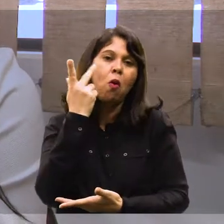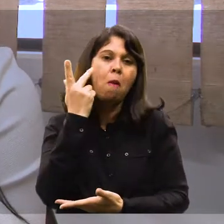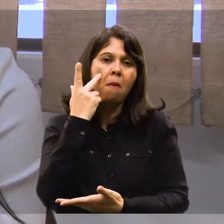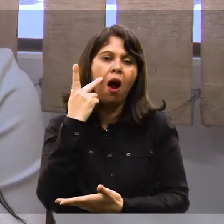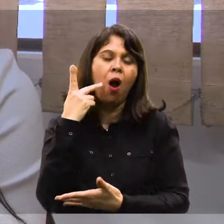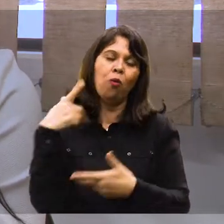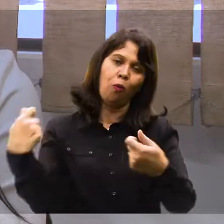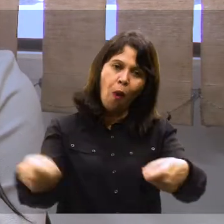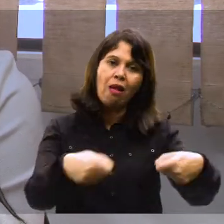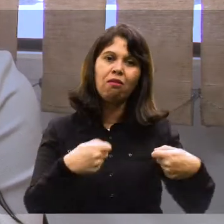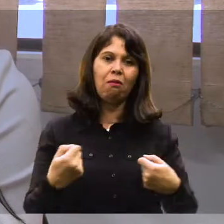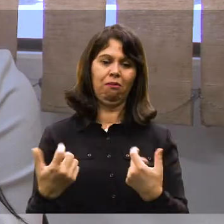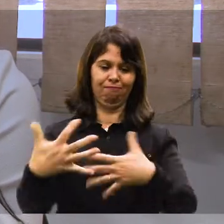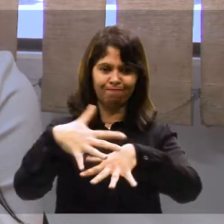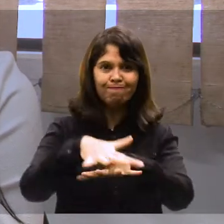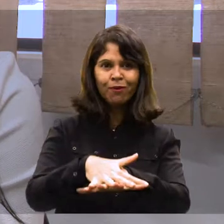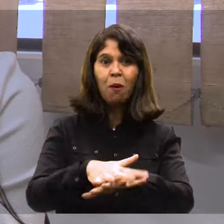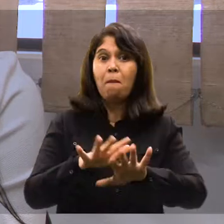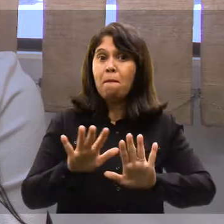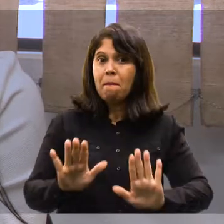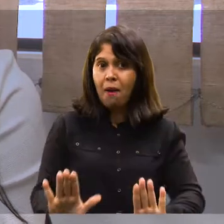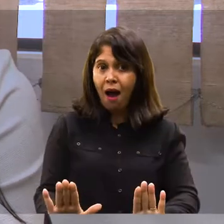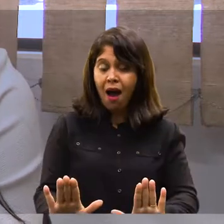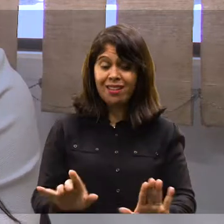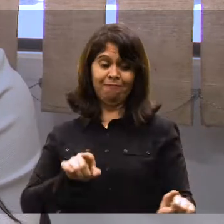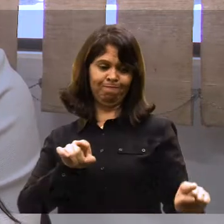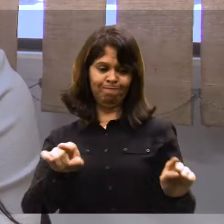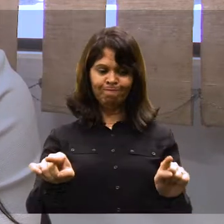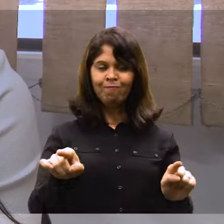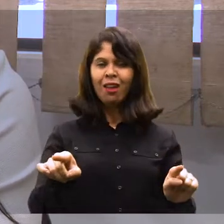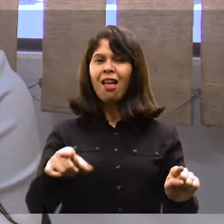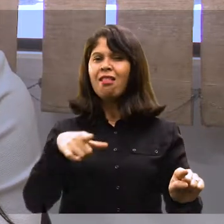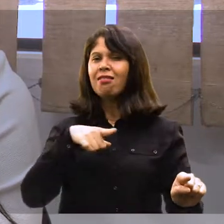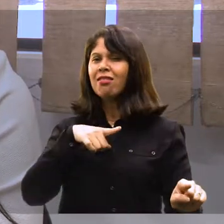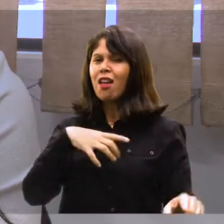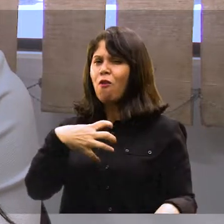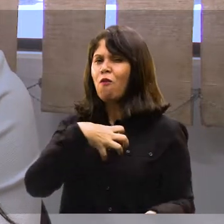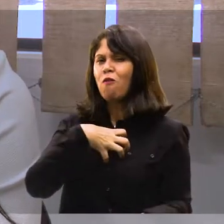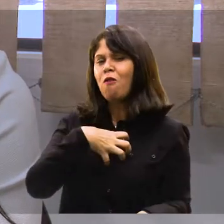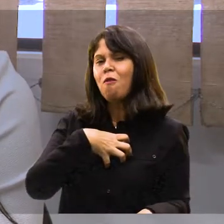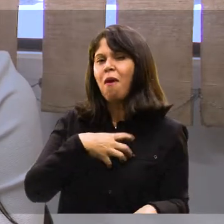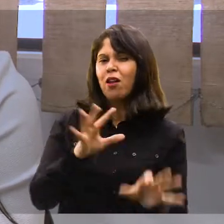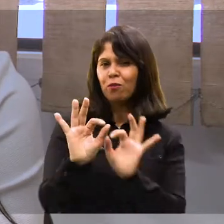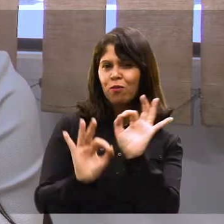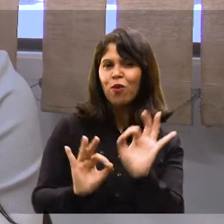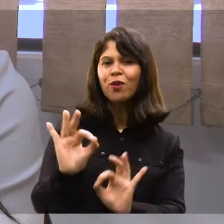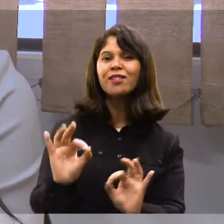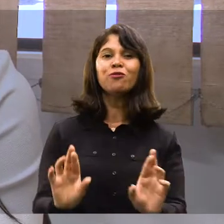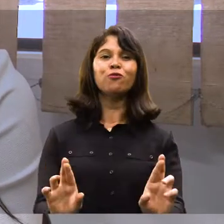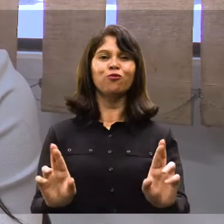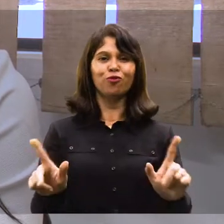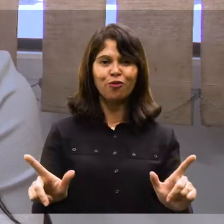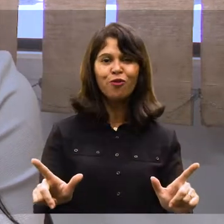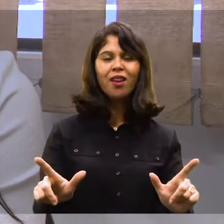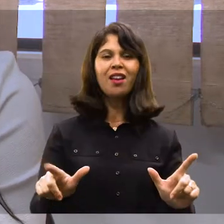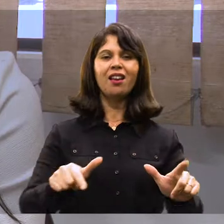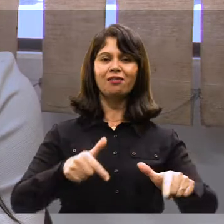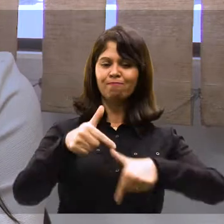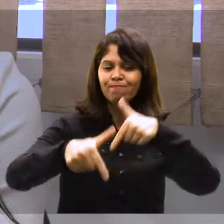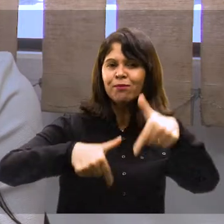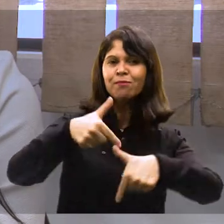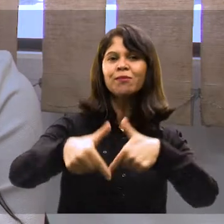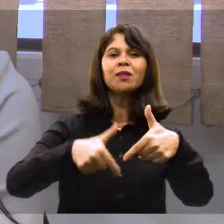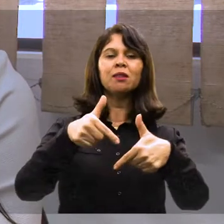o comum hoje com a demanda da inclusão. Todavia, cada uma dessas escolas tem feito uma organização